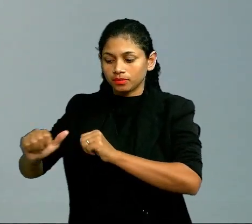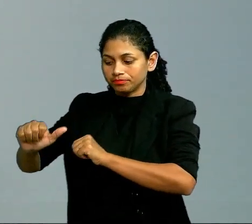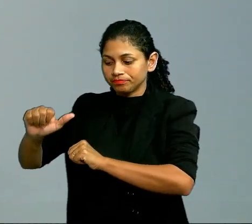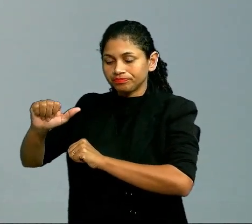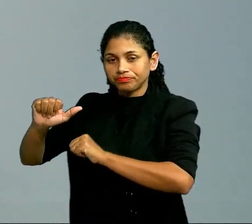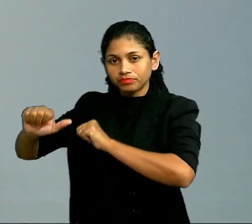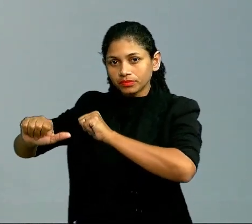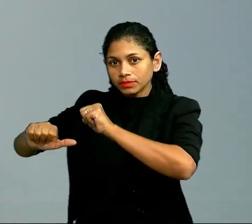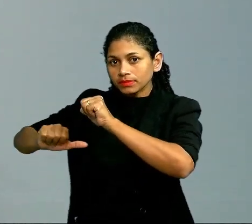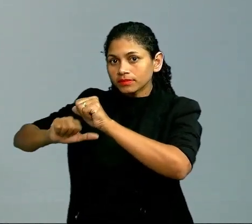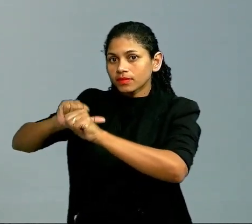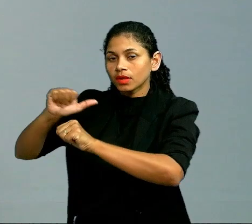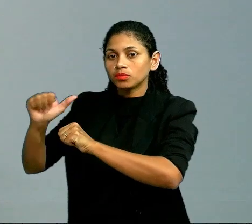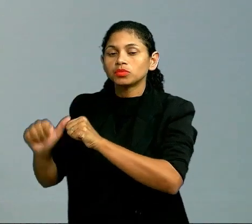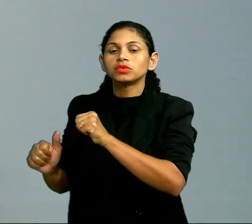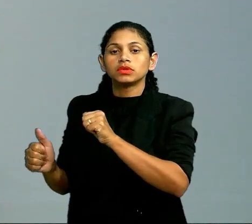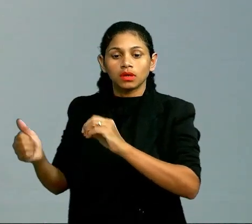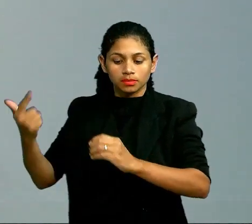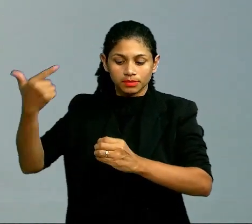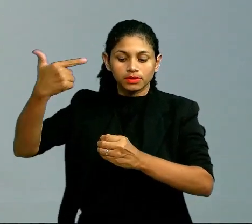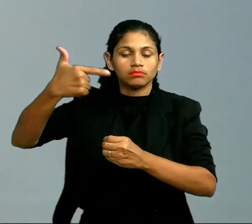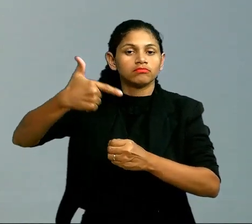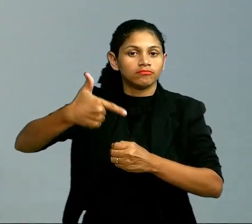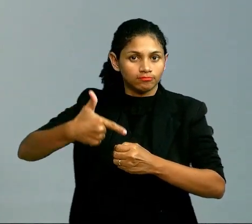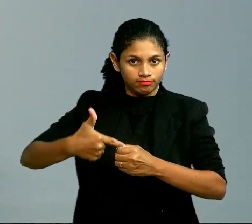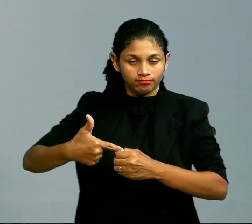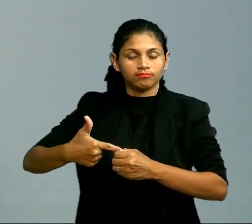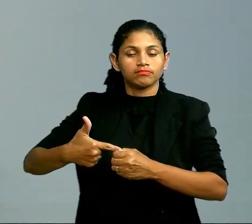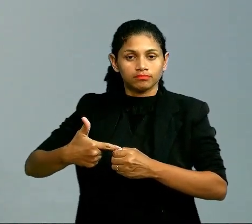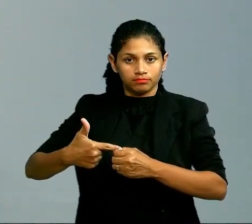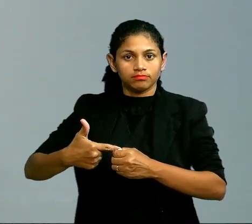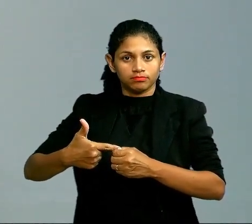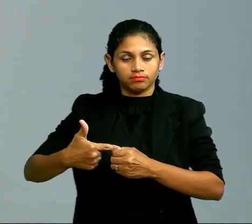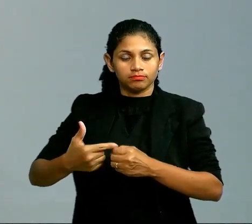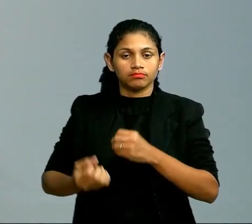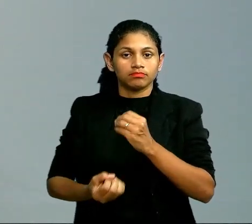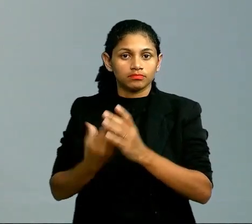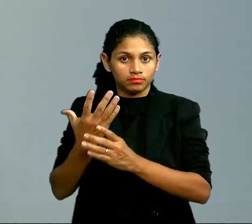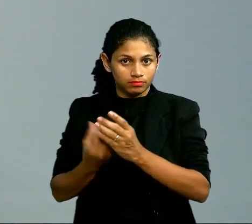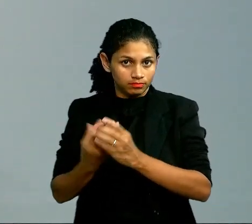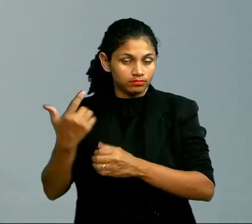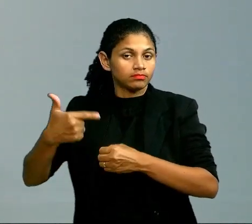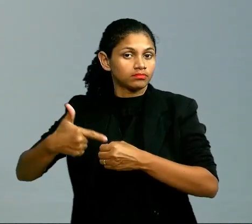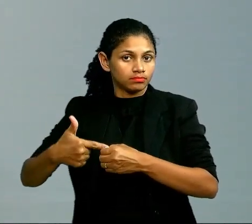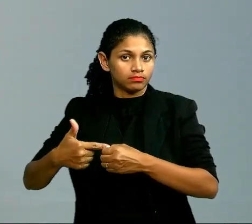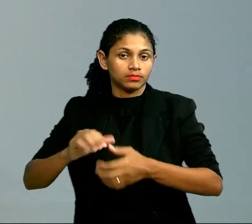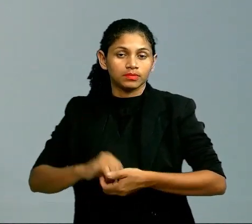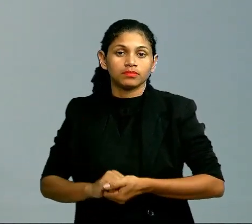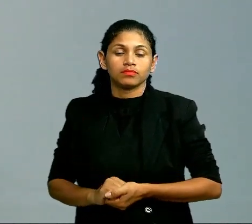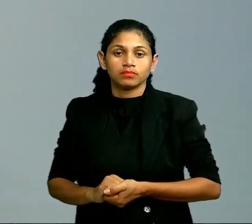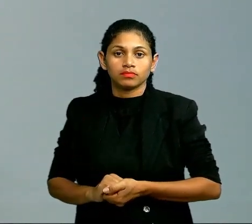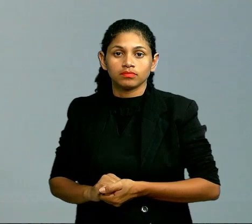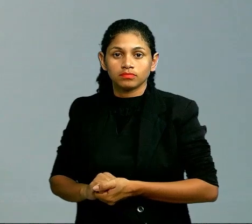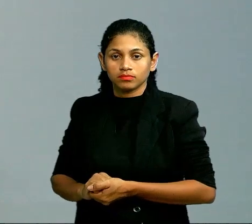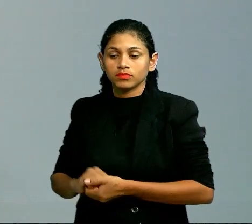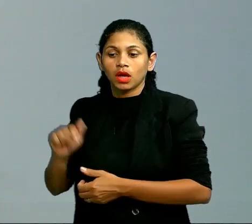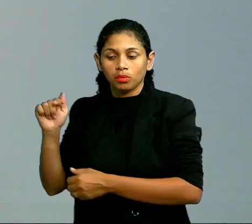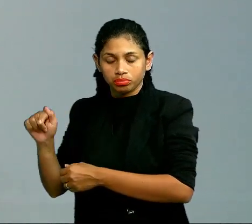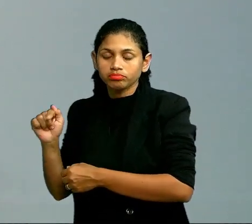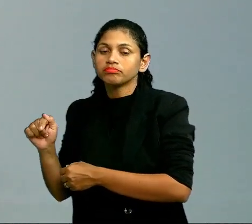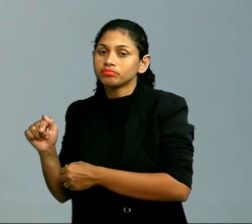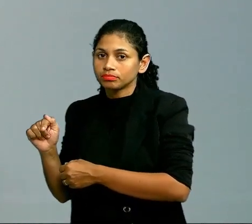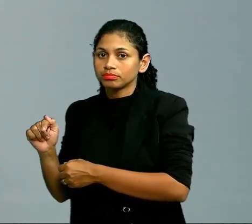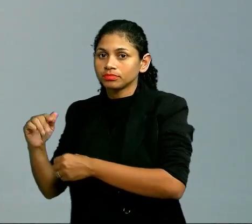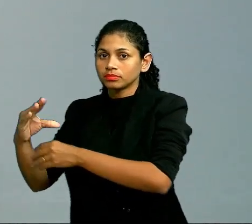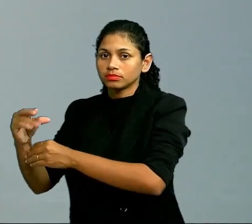em pedaços menores e a partir desses pedaços menores nós vamos produzir a gasolina. Isso é craquear. Para